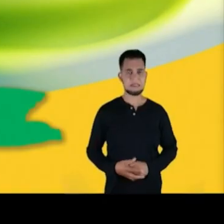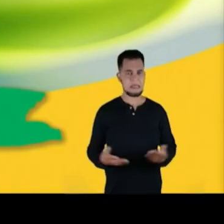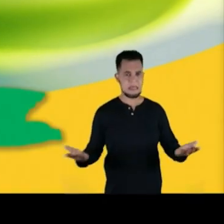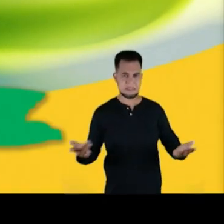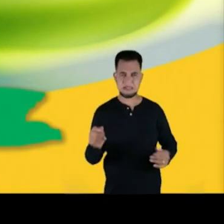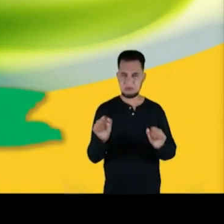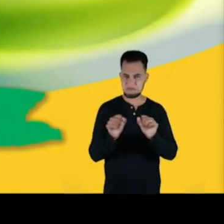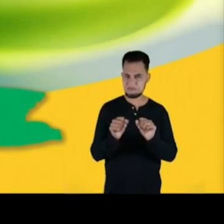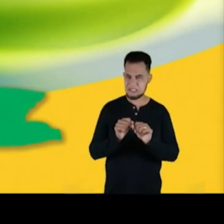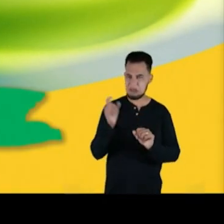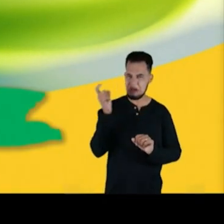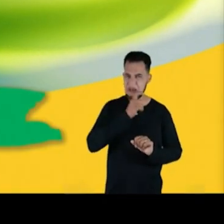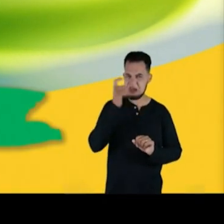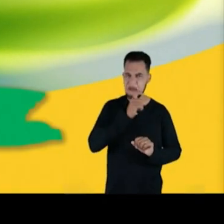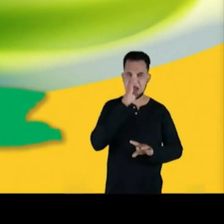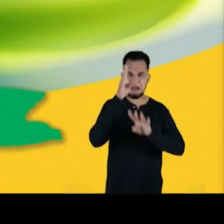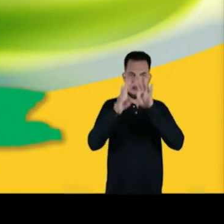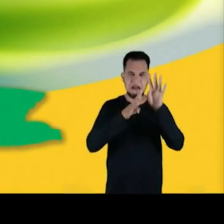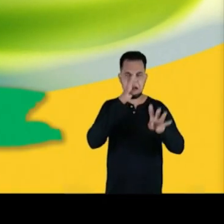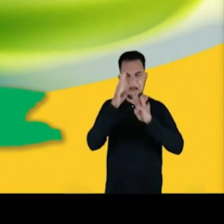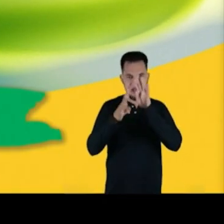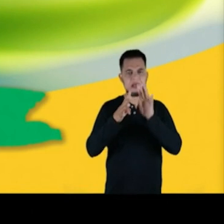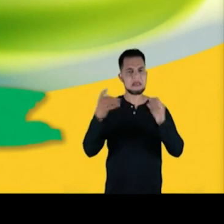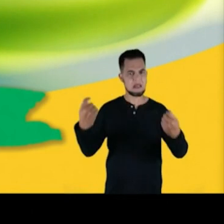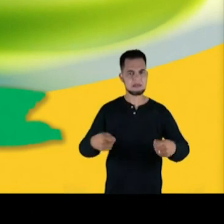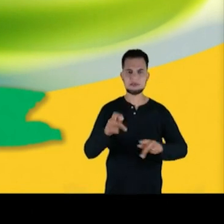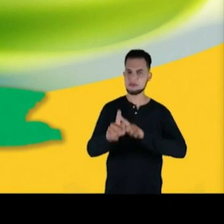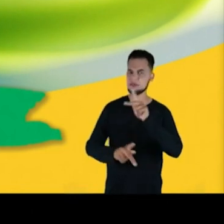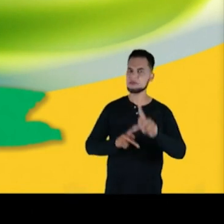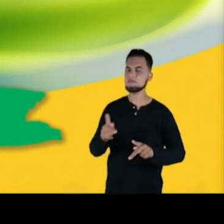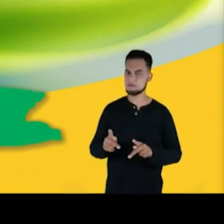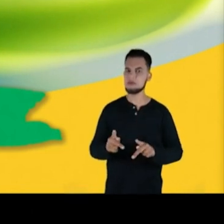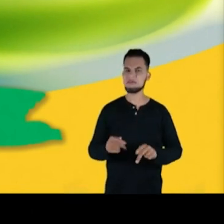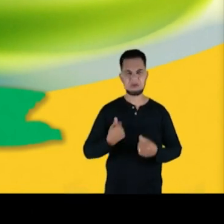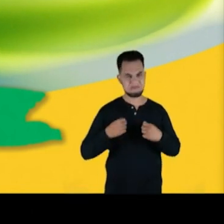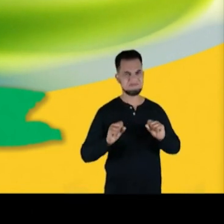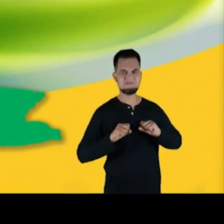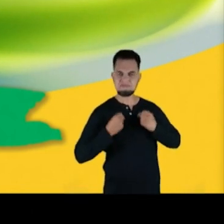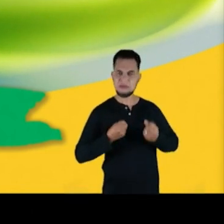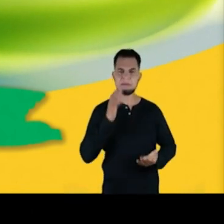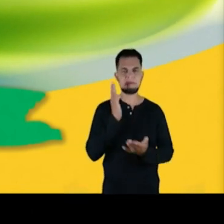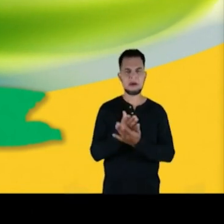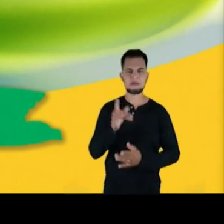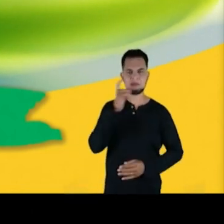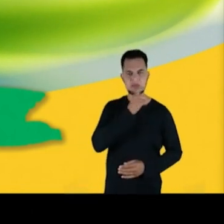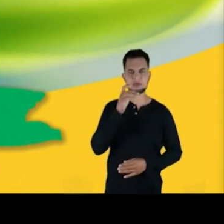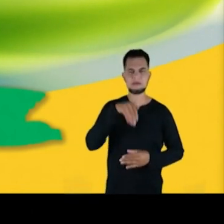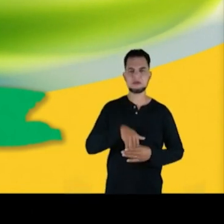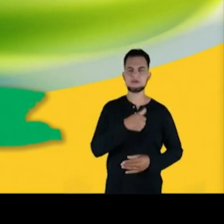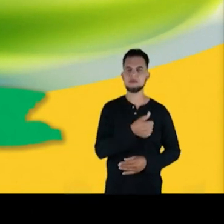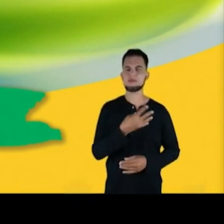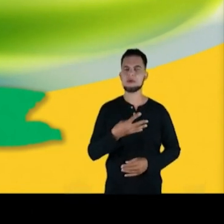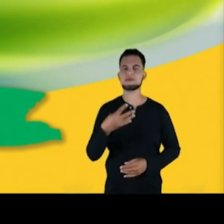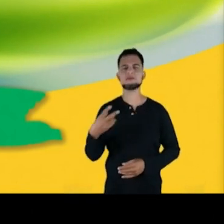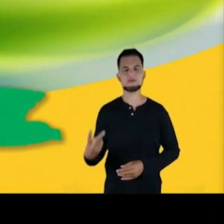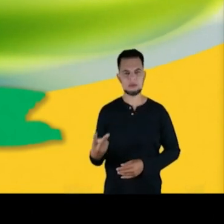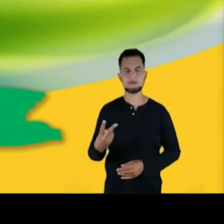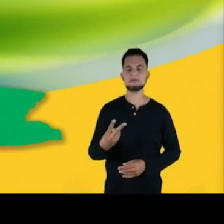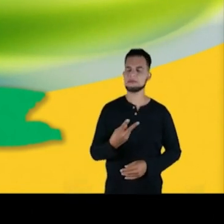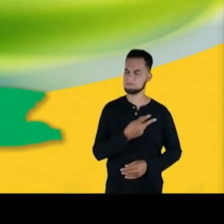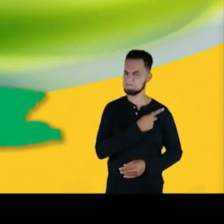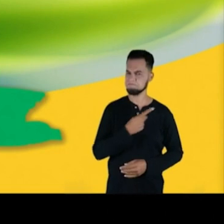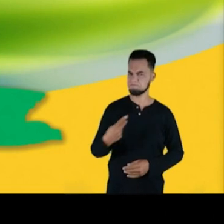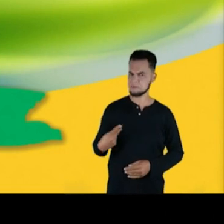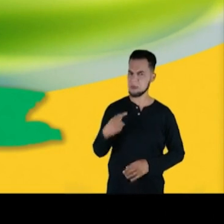Estão fazendo politicagem com a necessidade do povo. Essa é a minha indignação. Chega de mentiras. Vote 142, Pastor